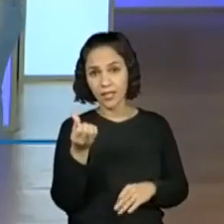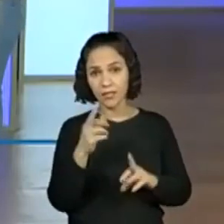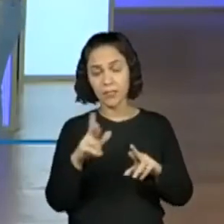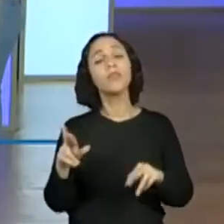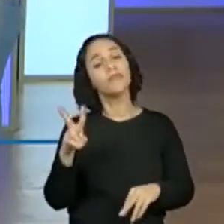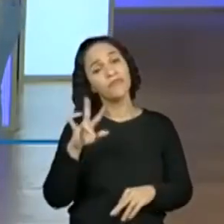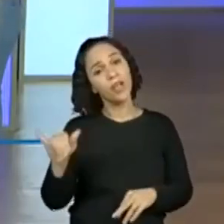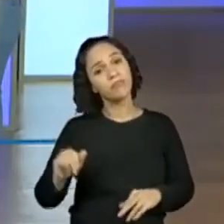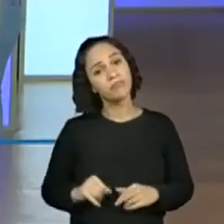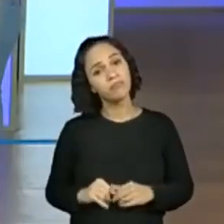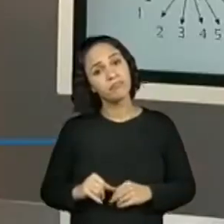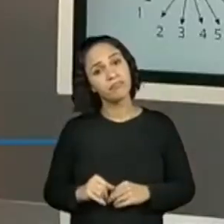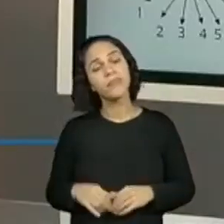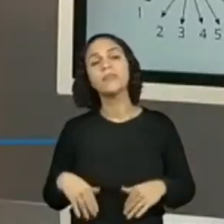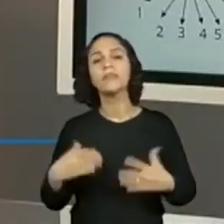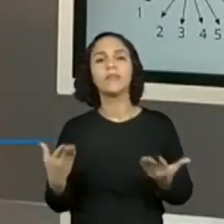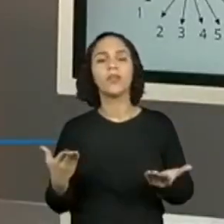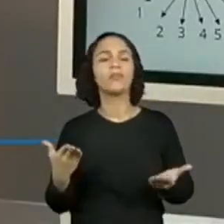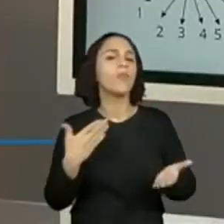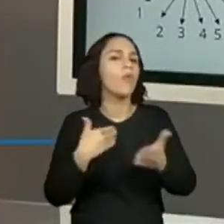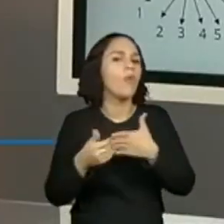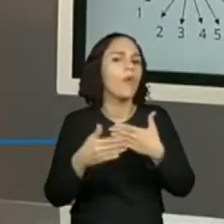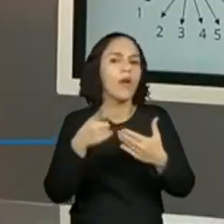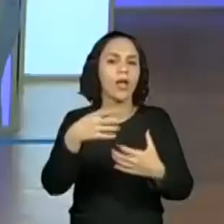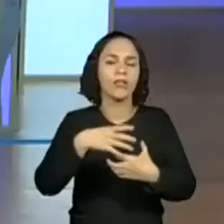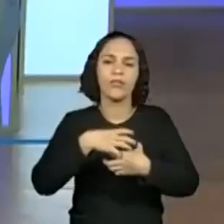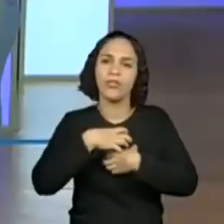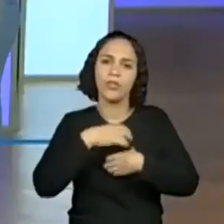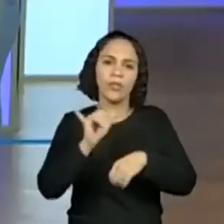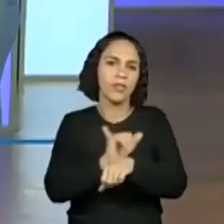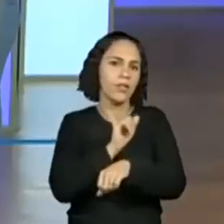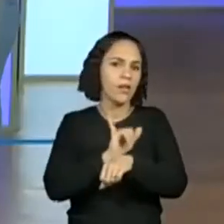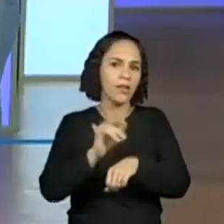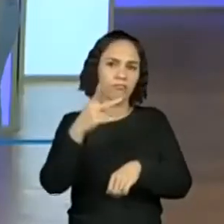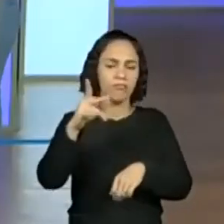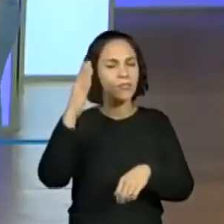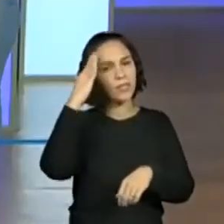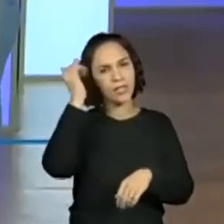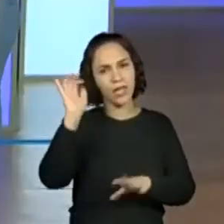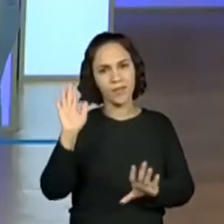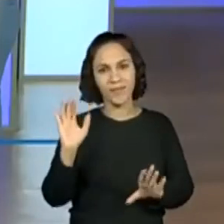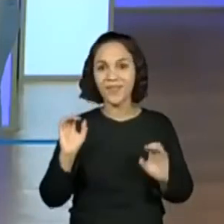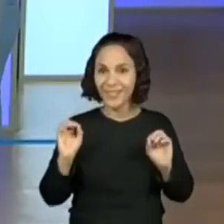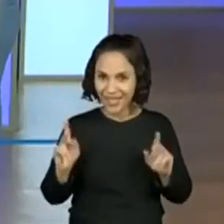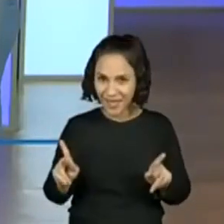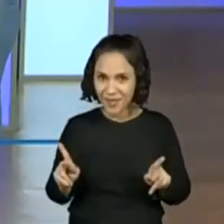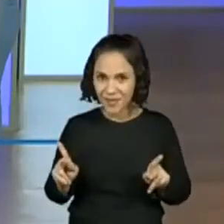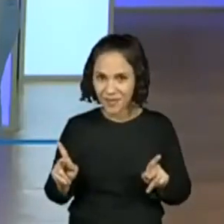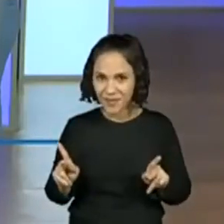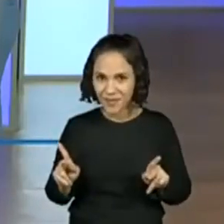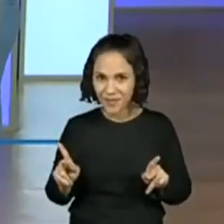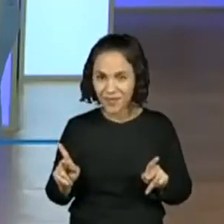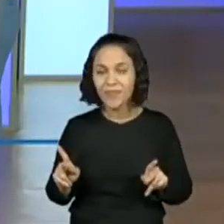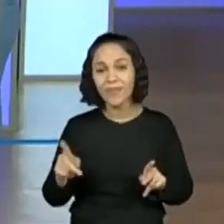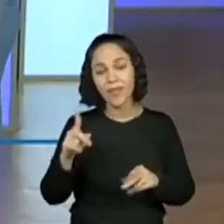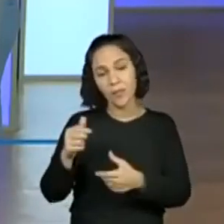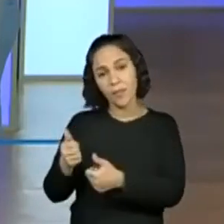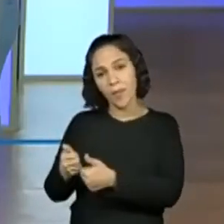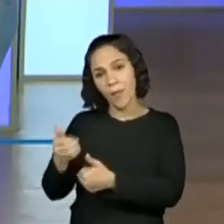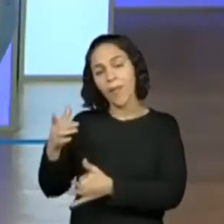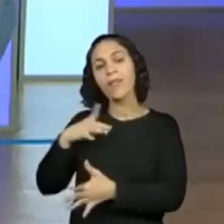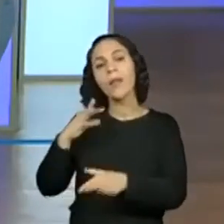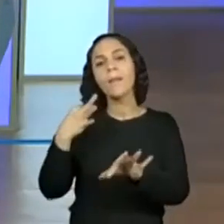Ele vai. Então, não importa tanto a estratégia que ele vai usar. Certo? Até aí, tudo bem? Ó, tem gente colocando, inclusive, as